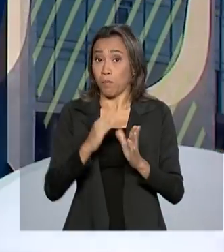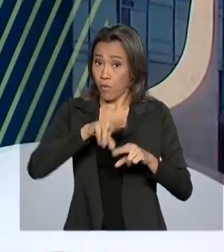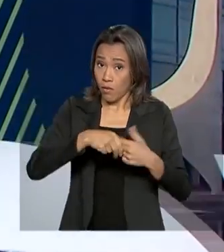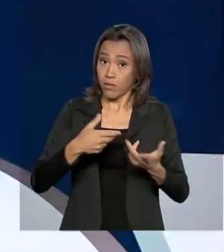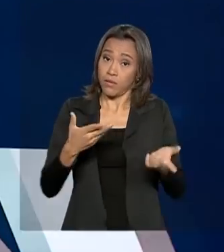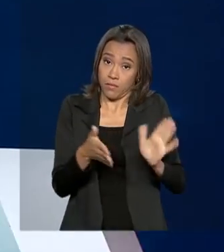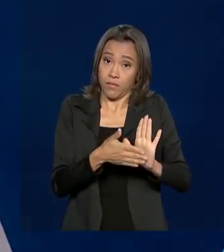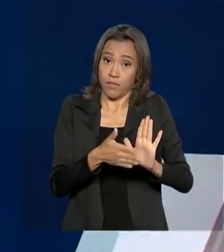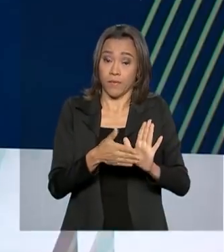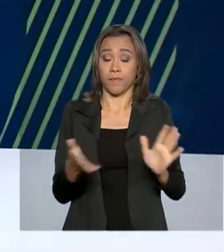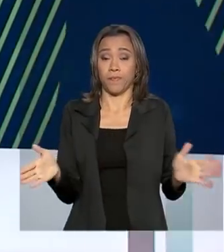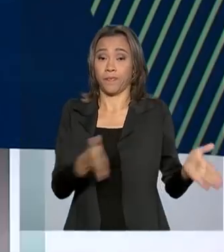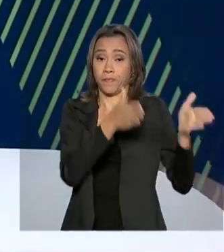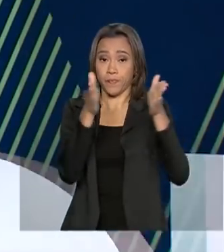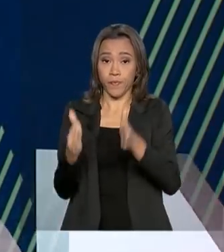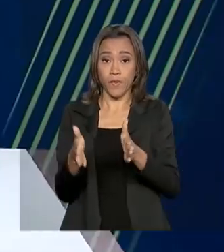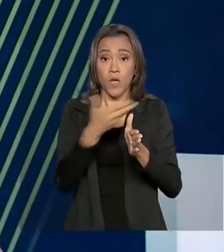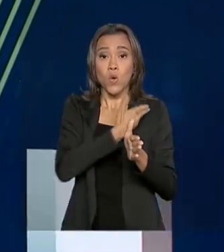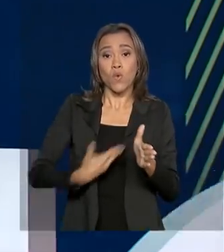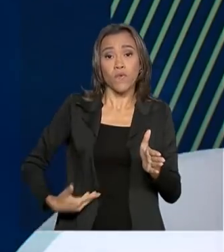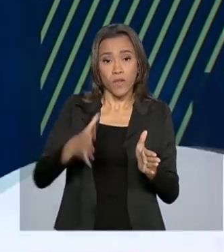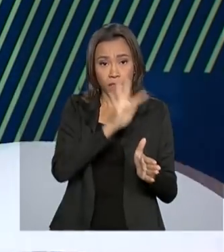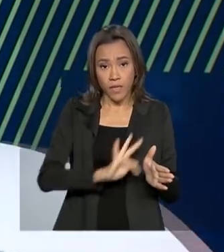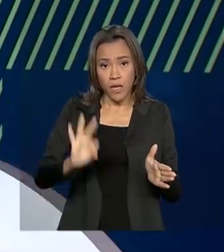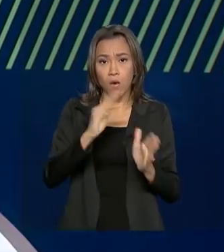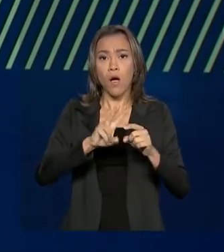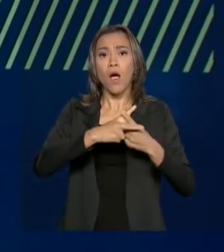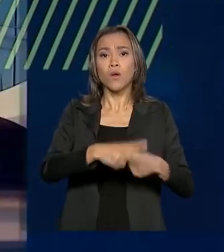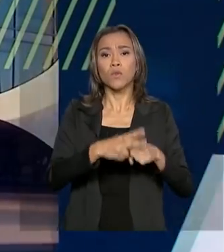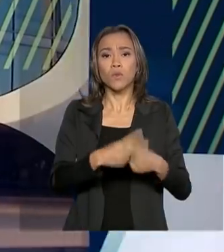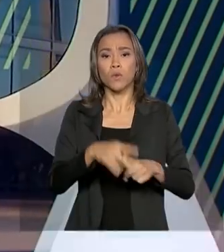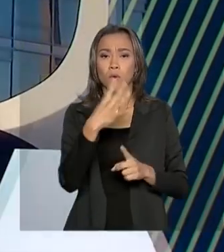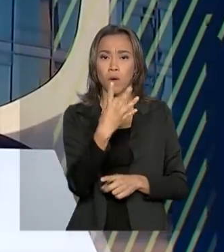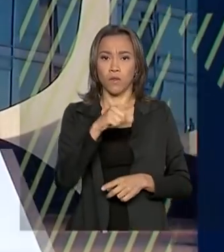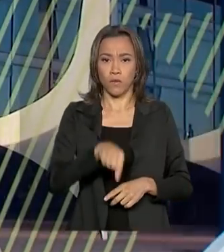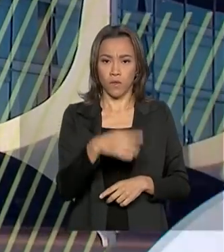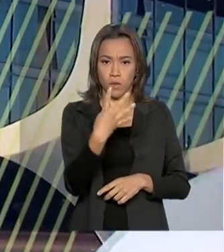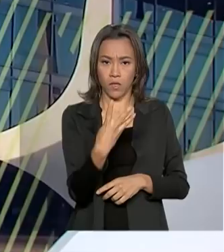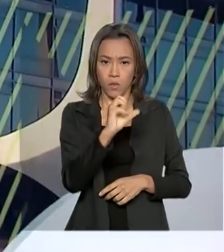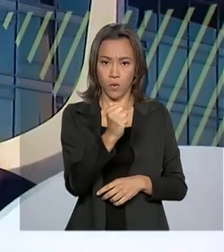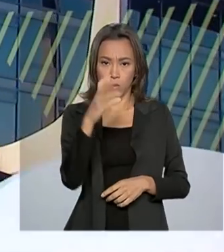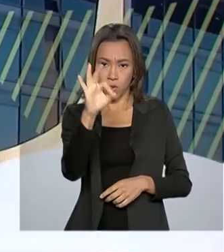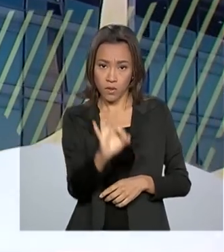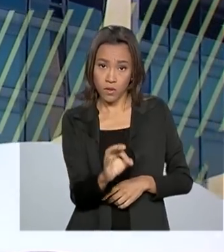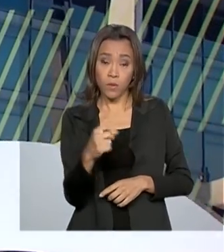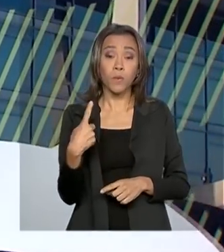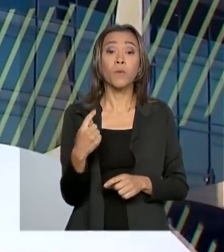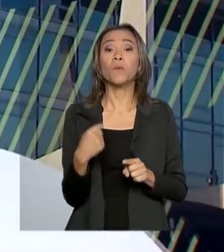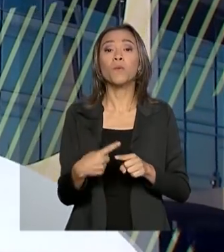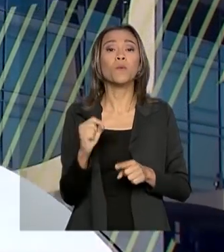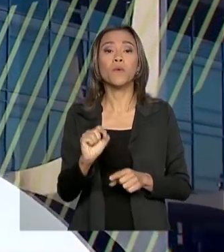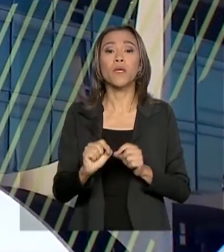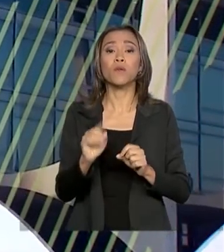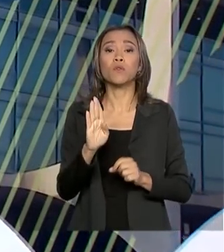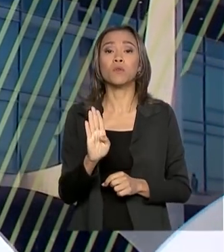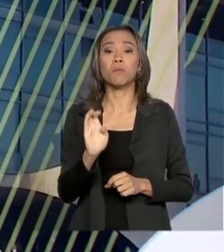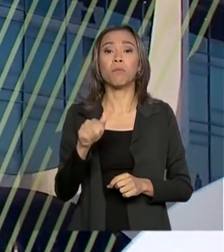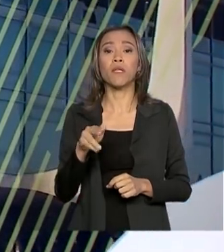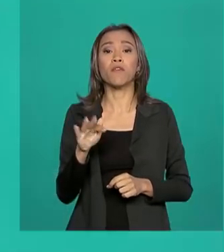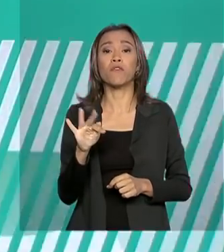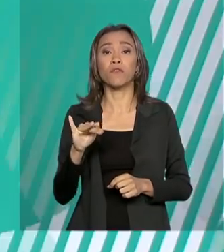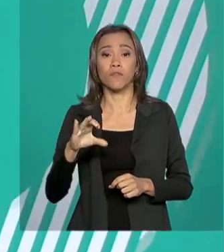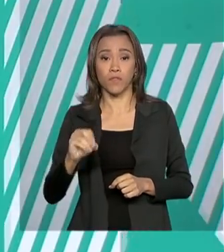E o governo federal reajustou em 4,48% os benefícios do INSS para aposentados e